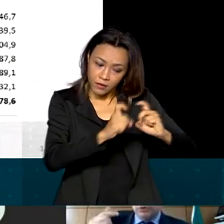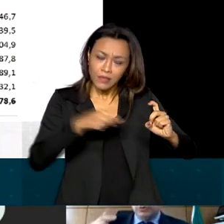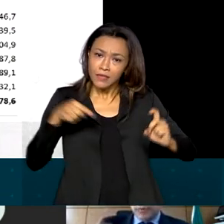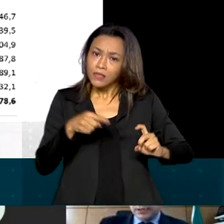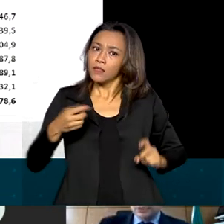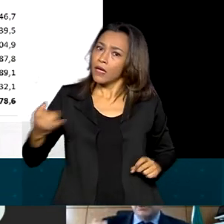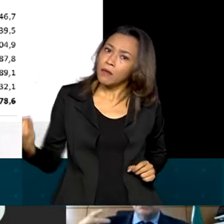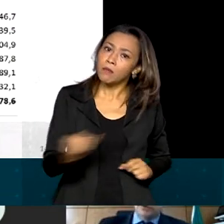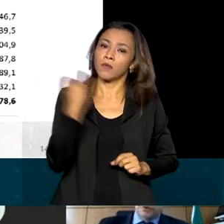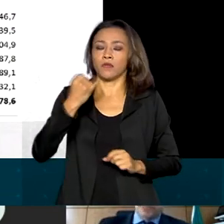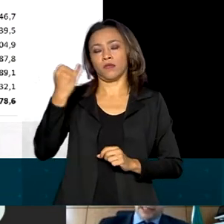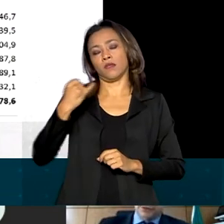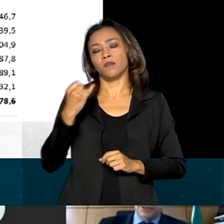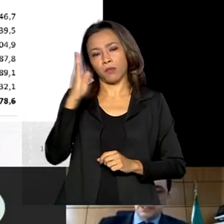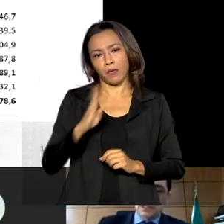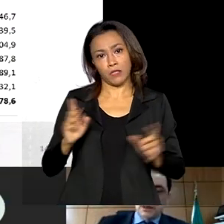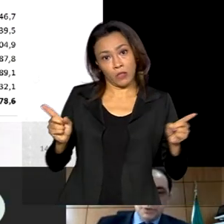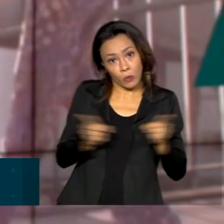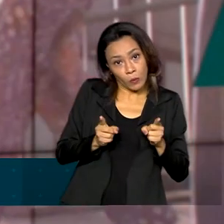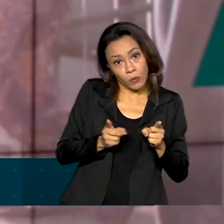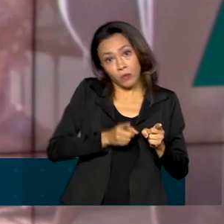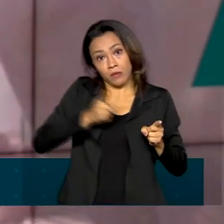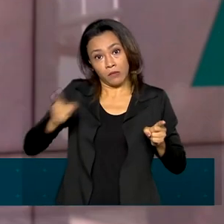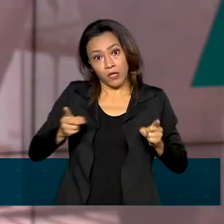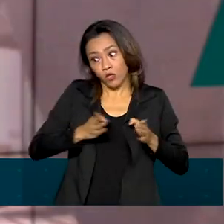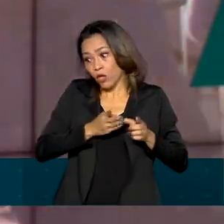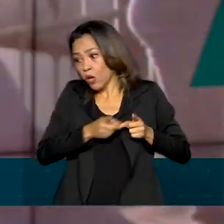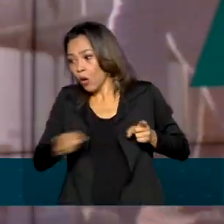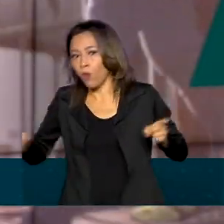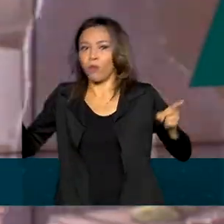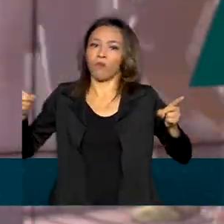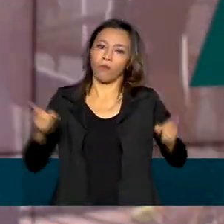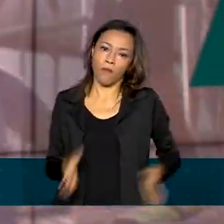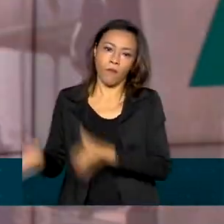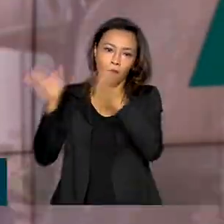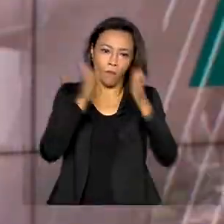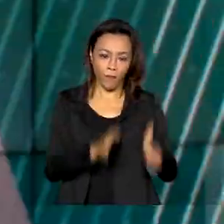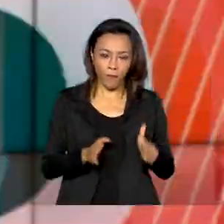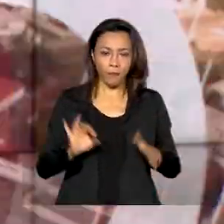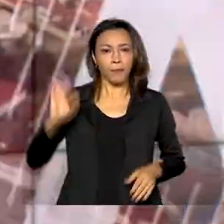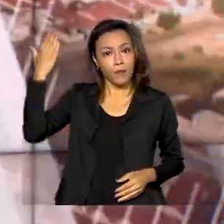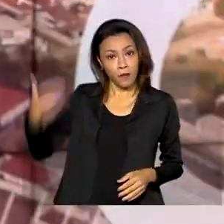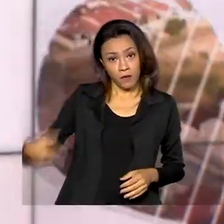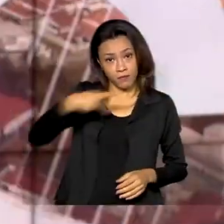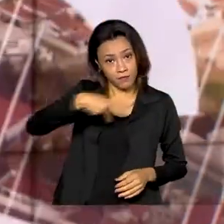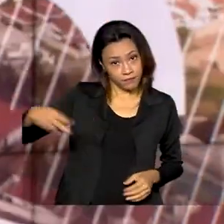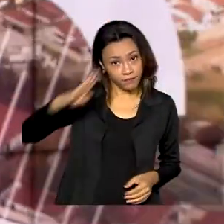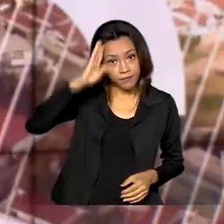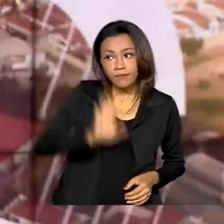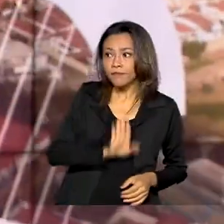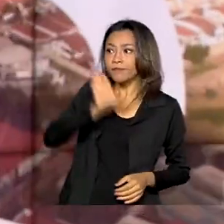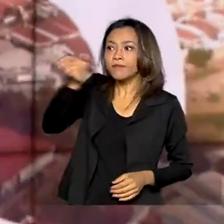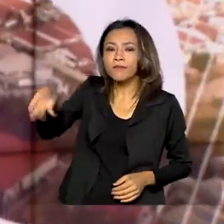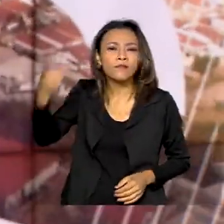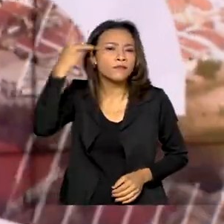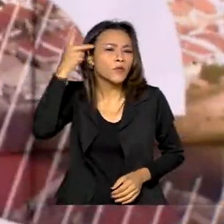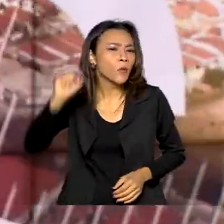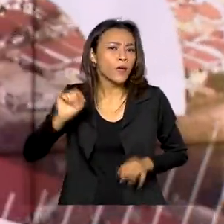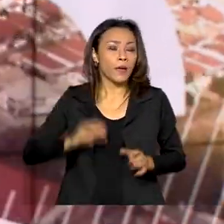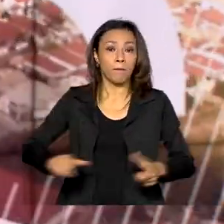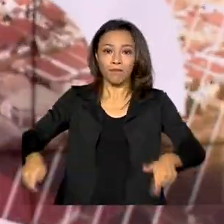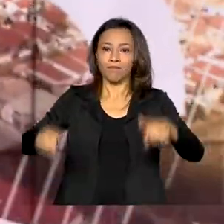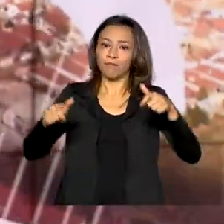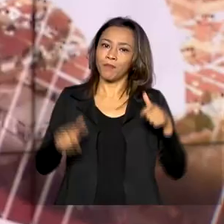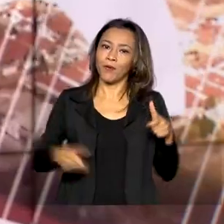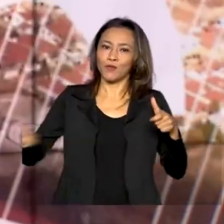curto, no médio e no longo prazo. O presidente Jair Bolsonaro esteve em São Paulo para a posse do novo comandante militar